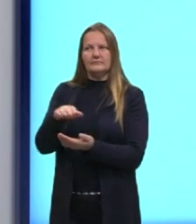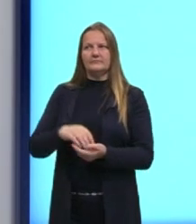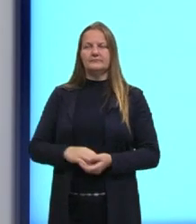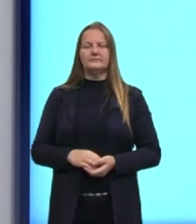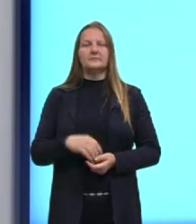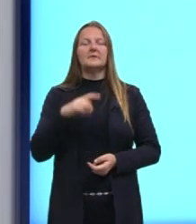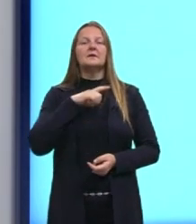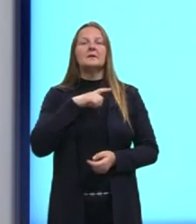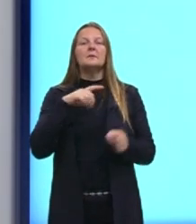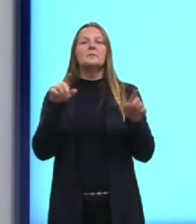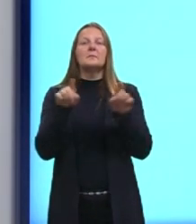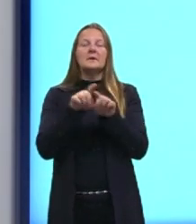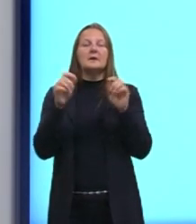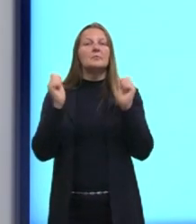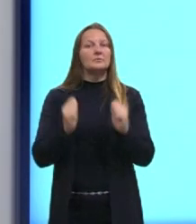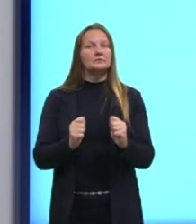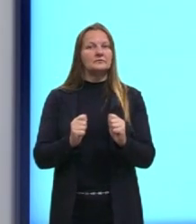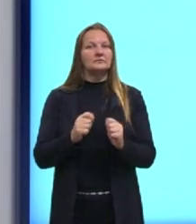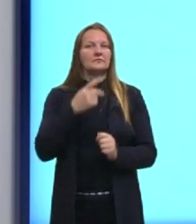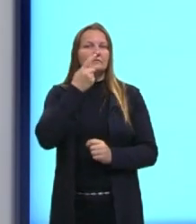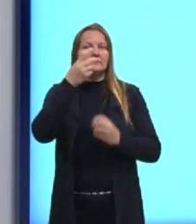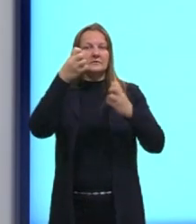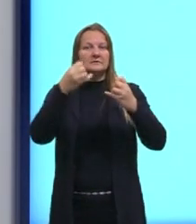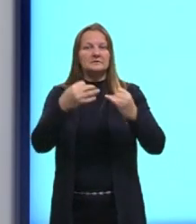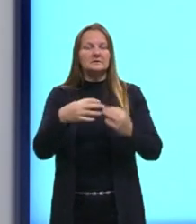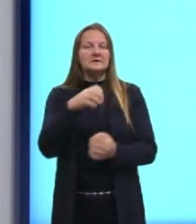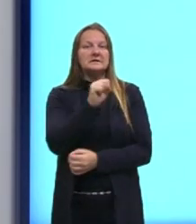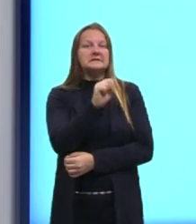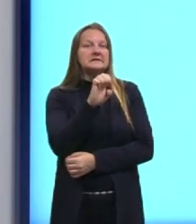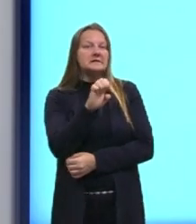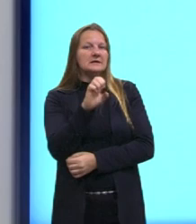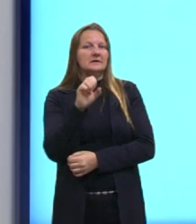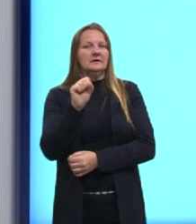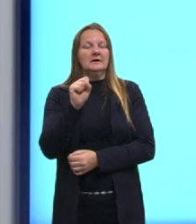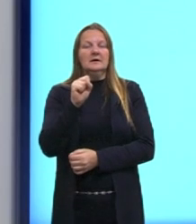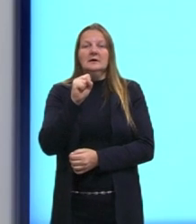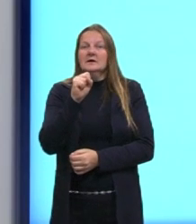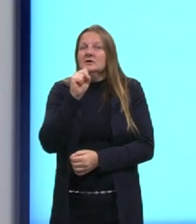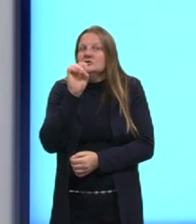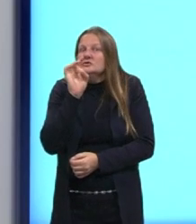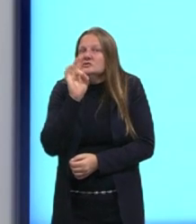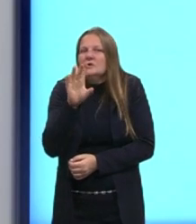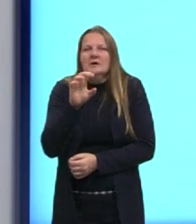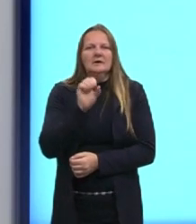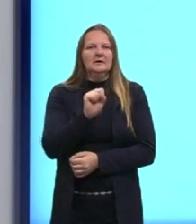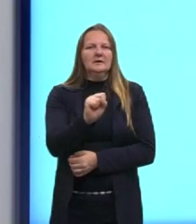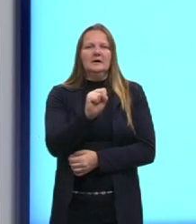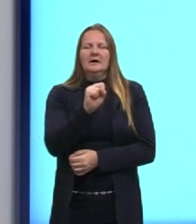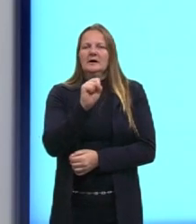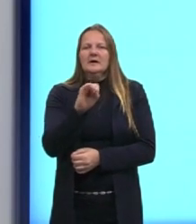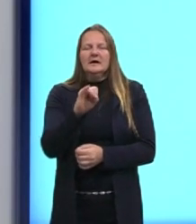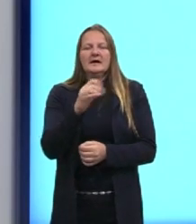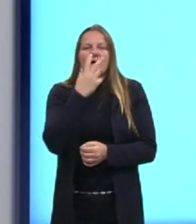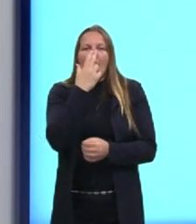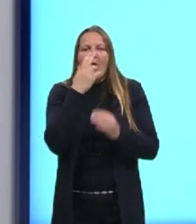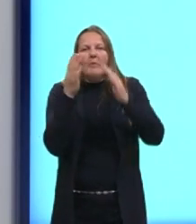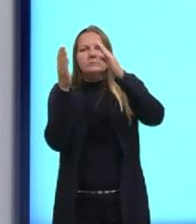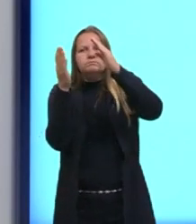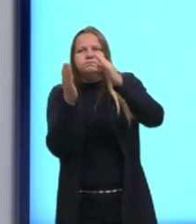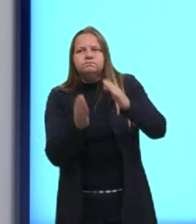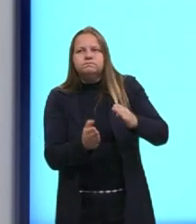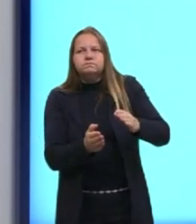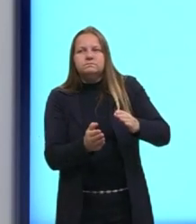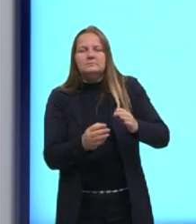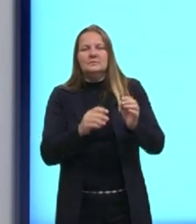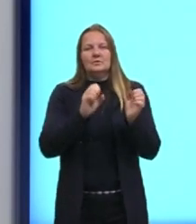que duas retas são paralelas se e somente se elas tiverem a mesma inclinação ou